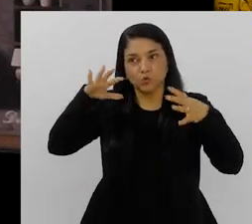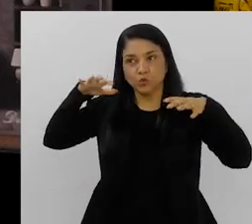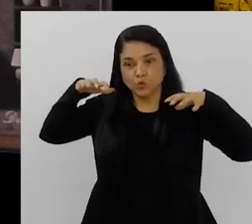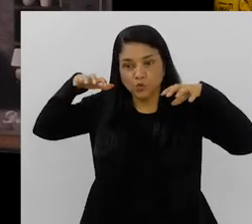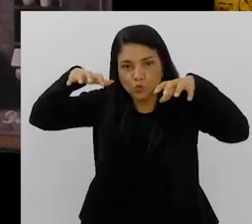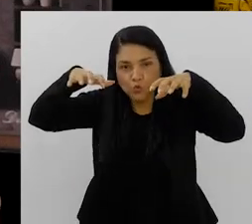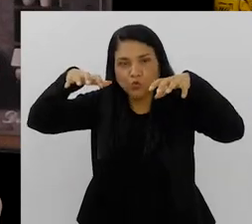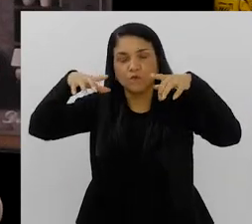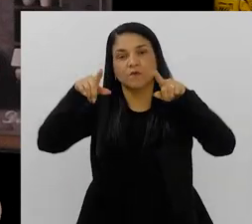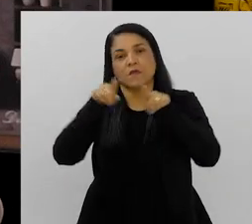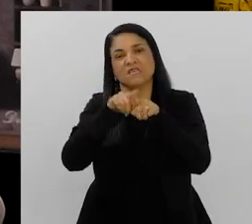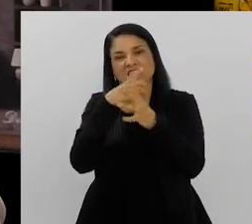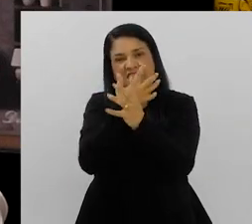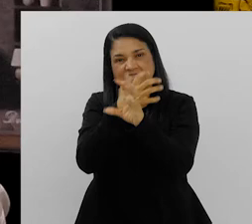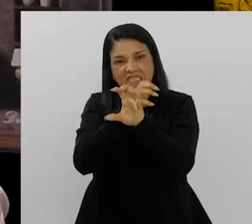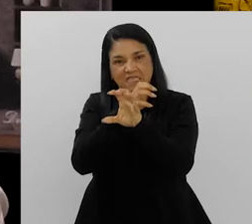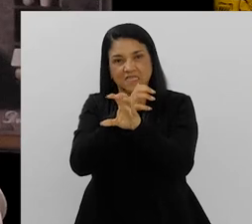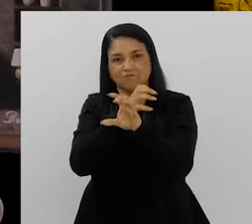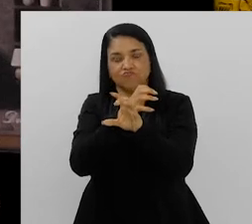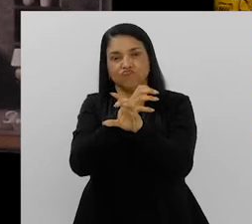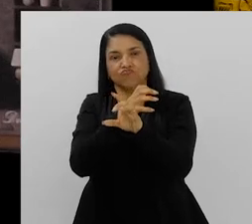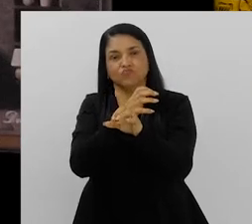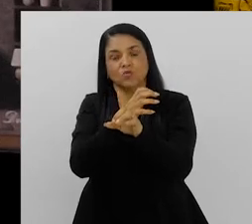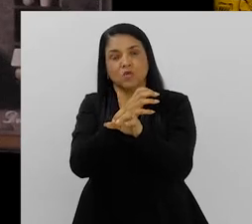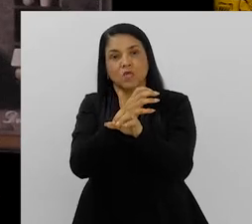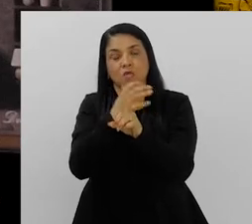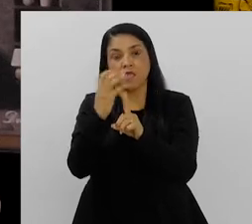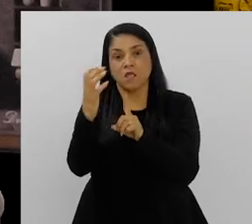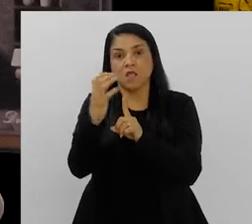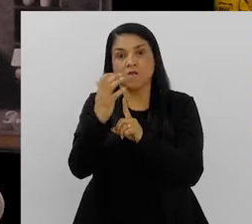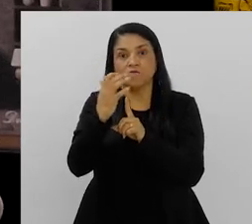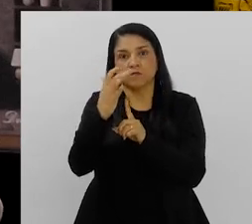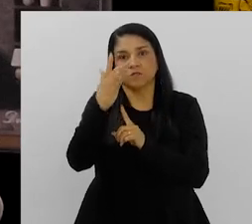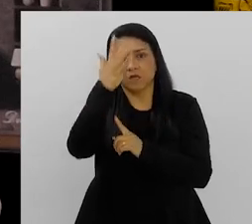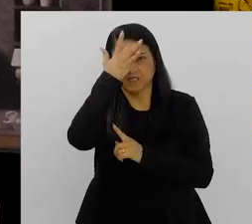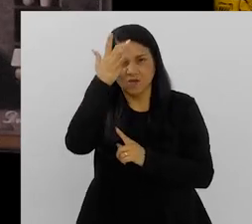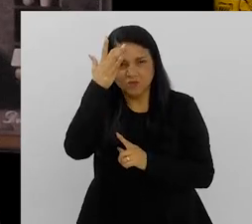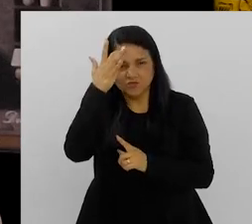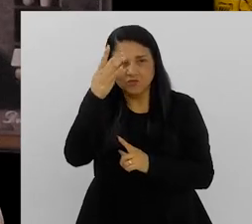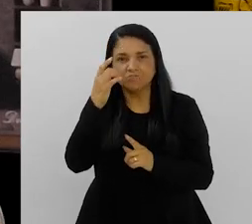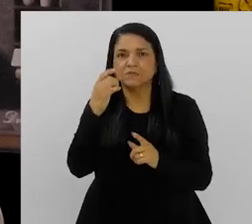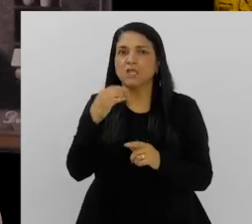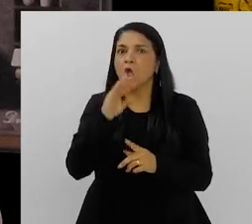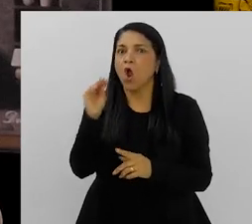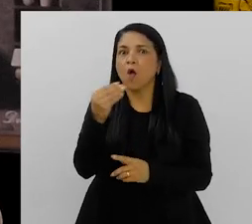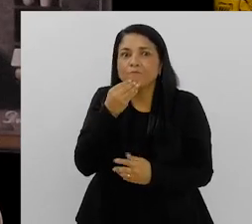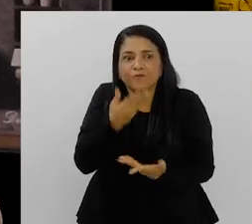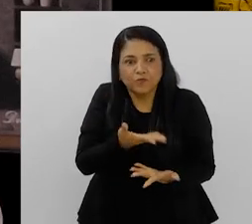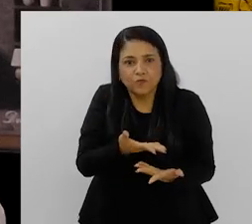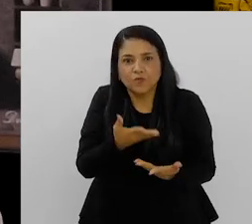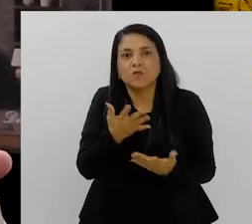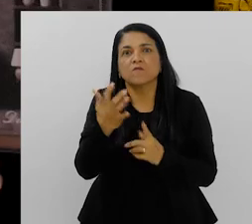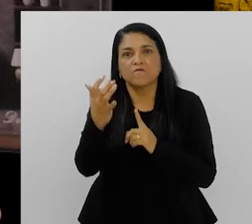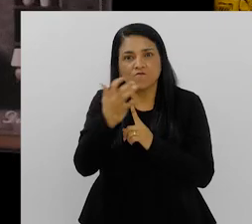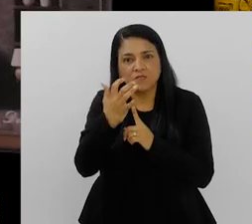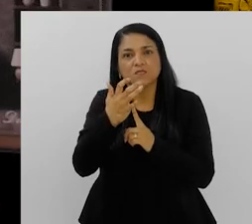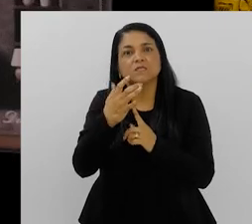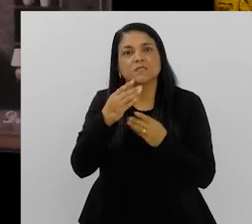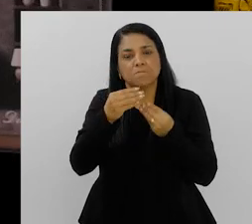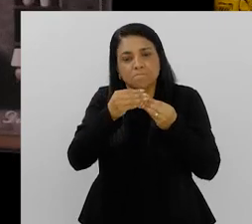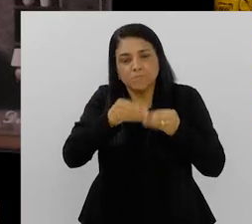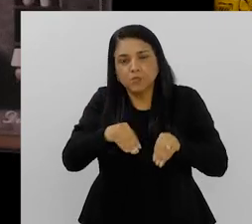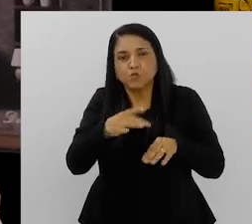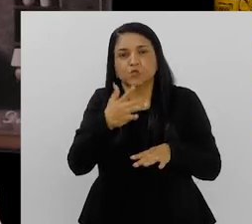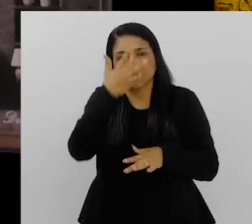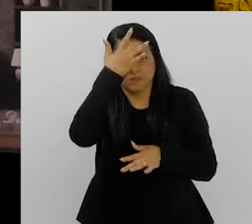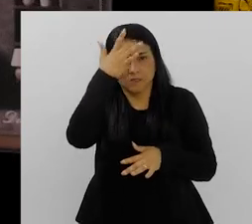ou com secas, ele não fica, ele não influencia diretamente a nossa saúde mental. É óbvio que influencia, né? E o que a gente vai fazer com isso a partir de